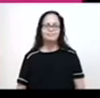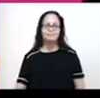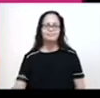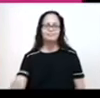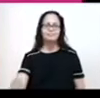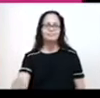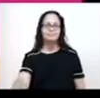Bons estudos e até a próxima aula.